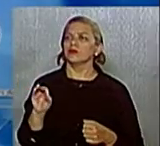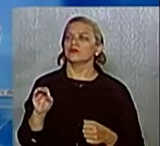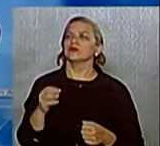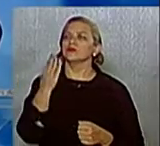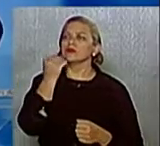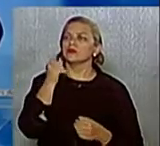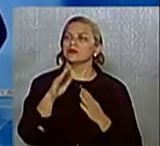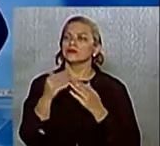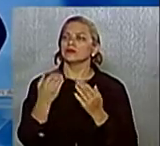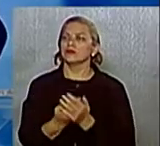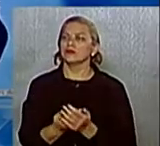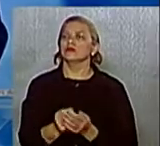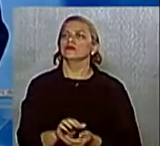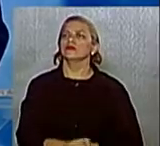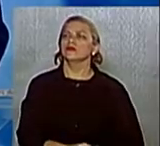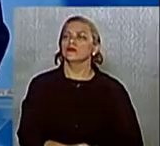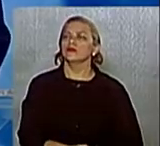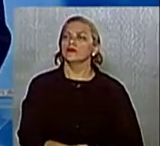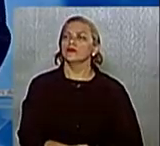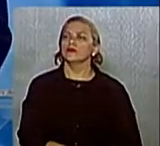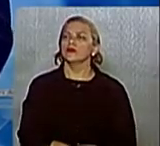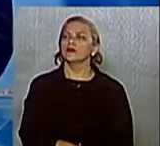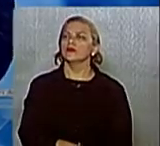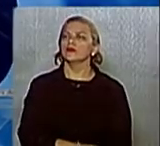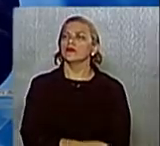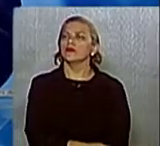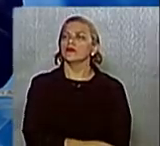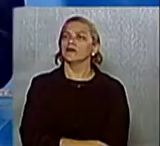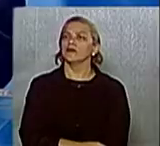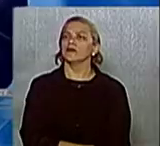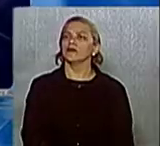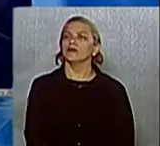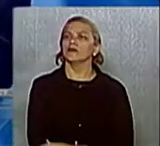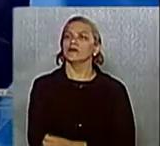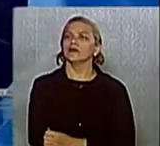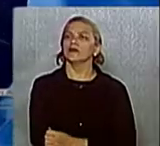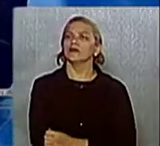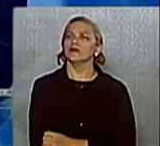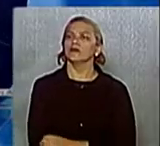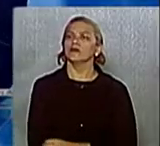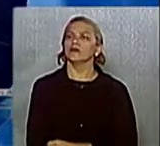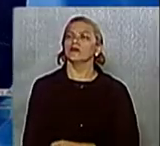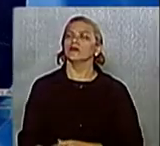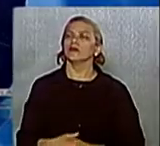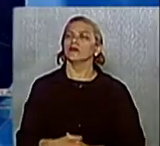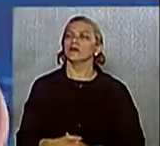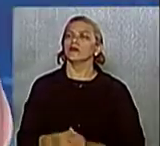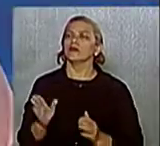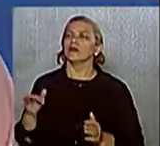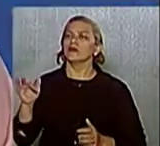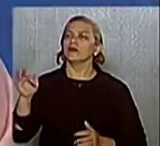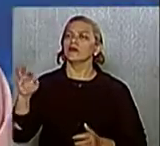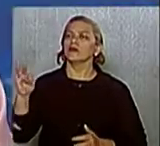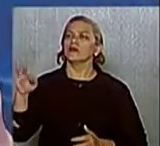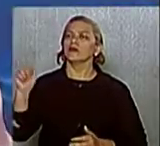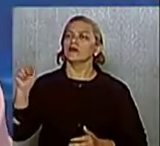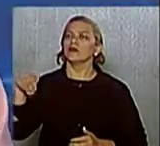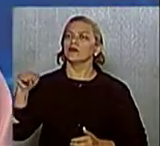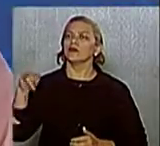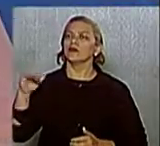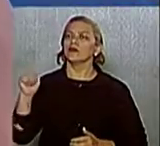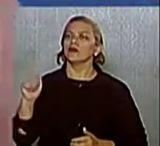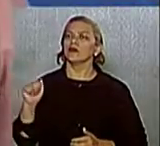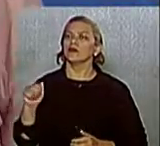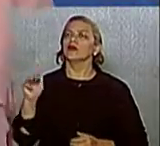nosso debate. Nesse bloco, o candidato pergunta para a candidata. E agora é a candidata Tânia Araújo que faz pergunta. Para quem vai? Pergunta, candidata. Eu vou perguntar para o Marcos Oliva. 30